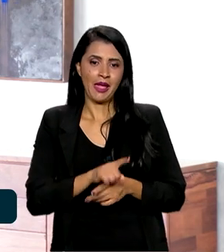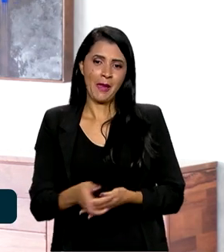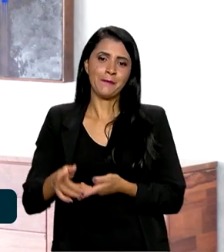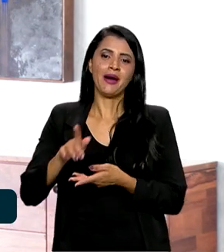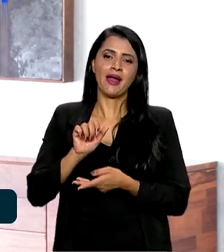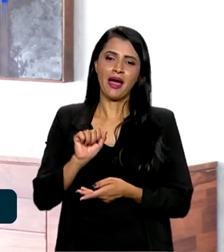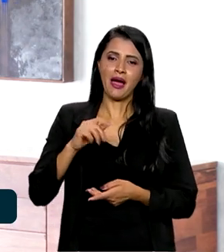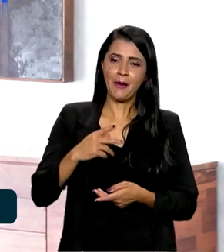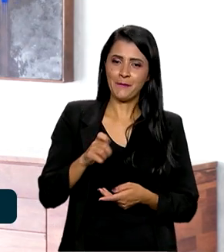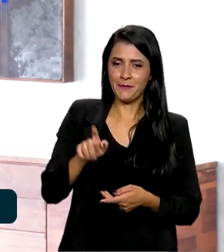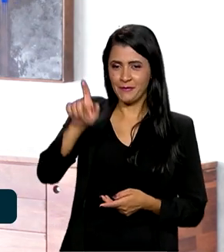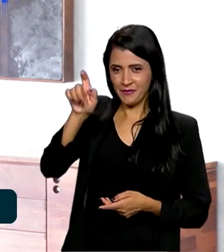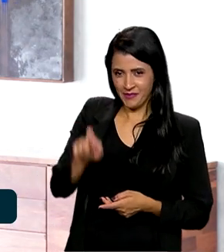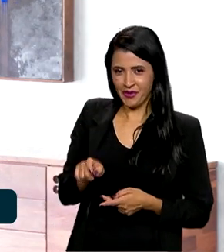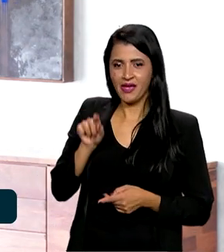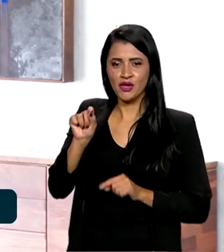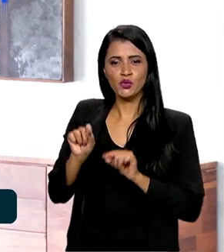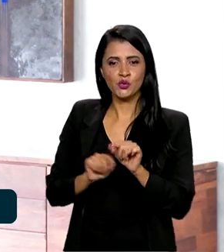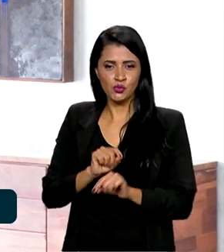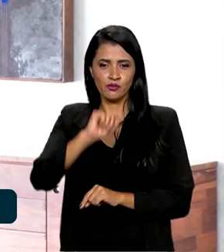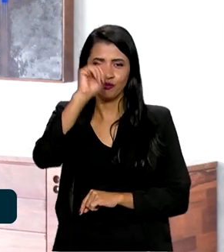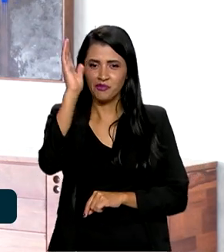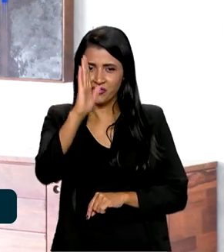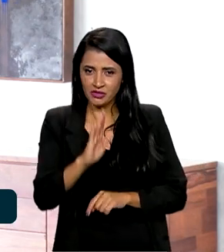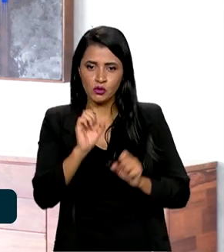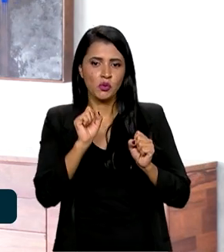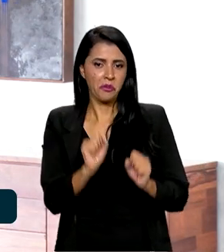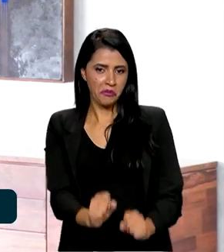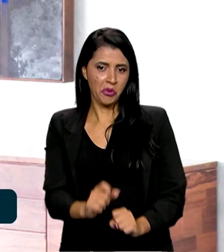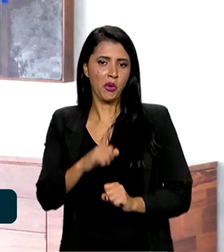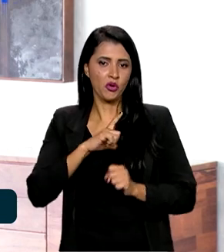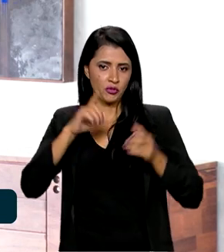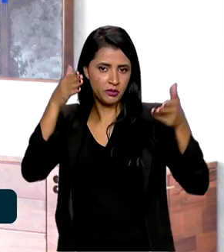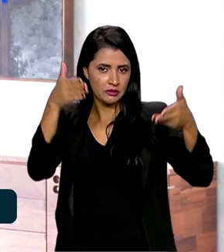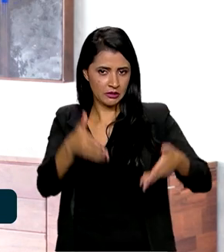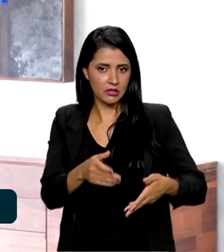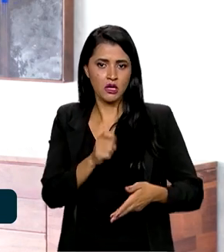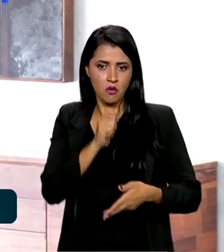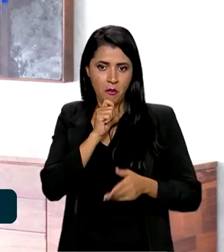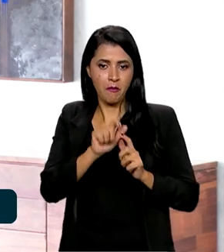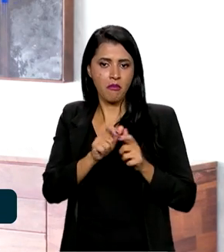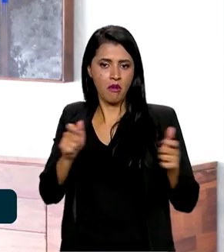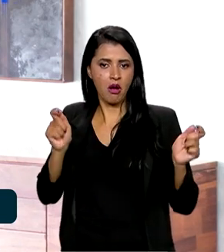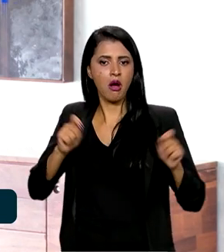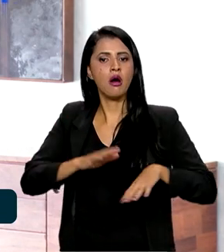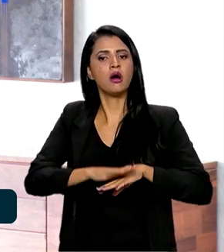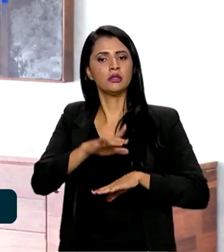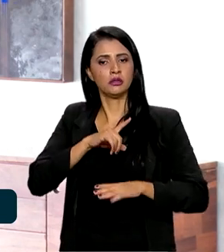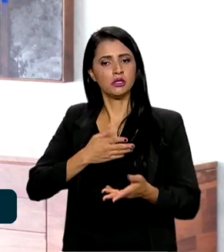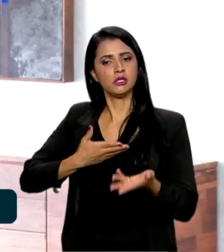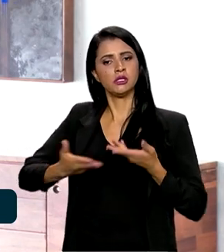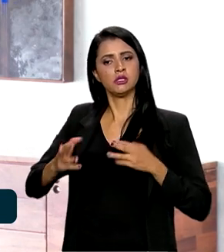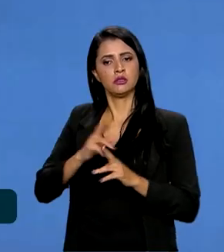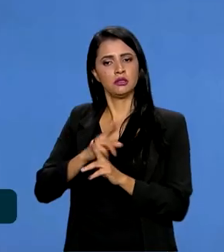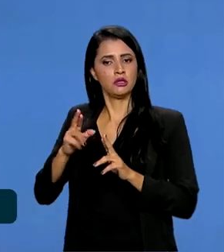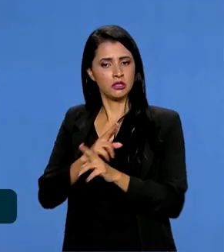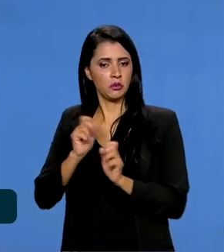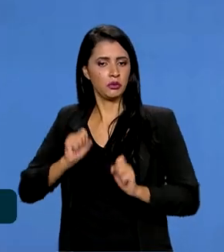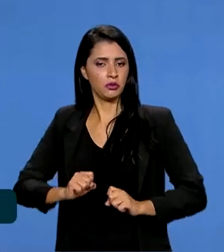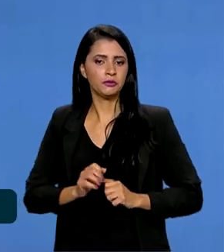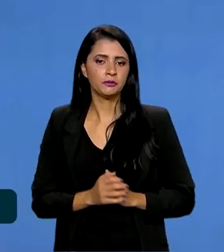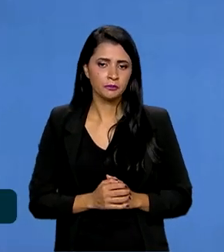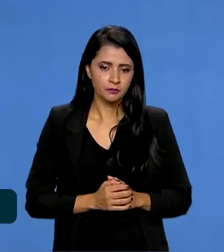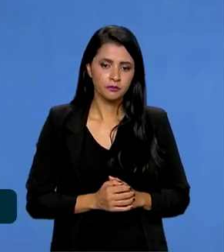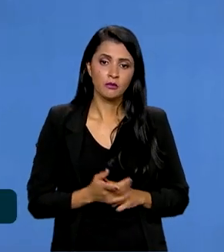Exportações e Investimentos, o Brasil pode ter uma participação ainda maior na relação comercial com esses países. Os